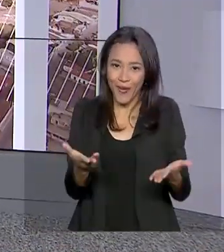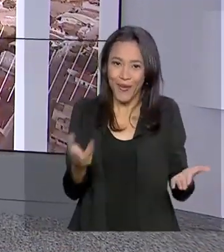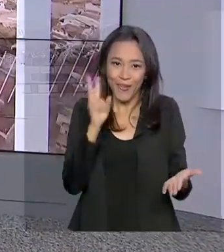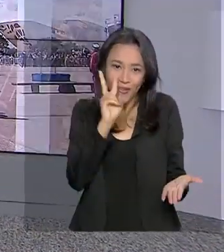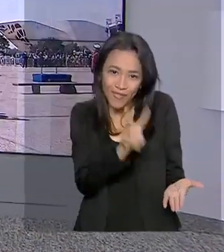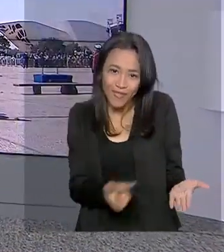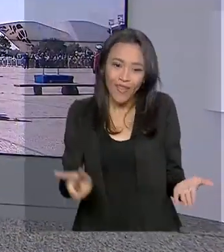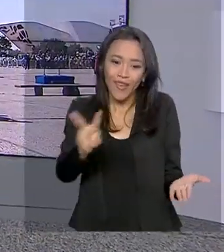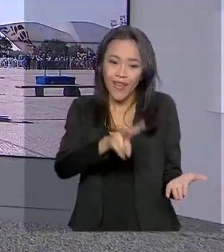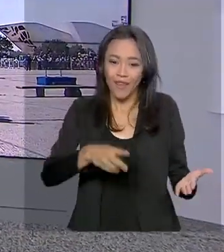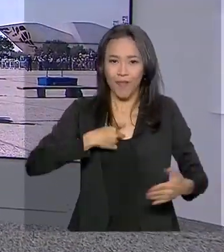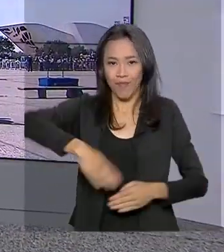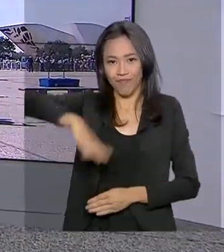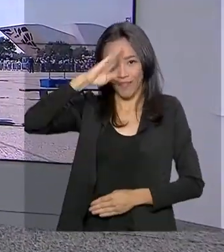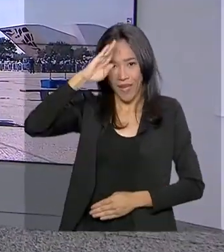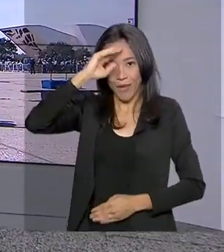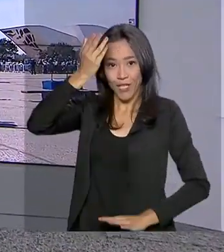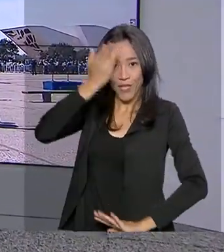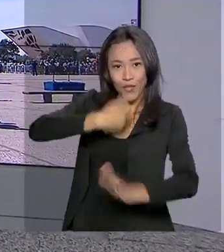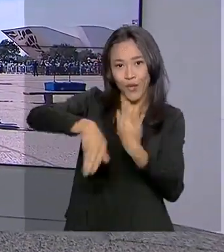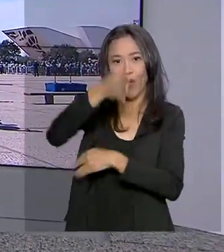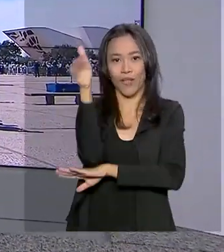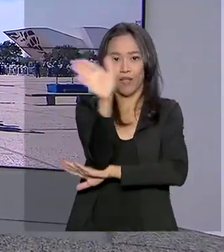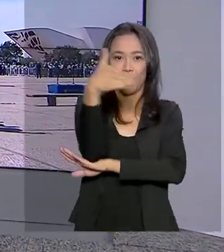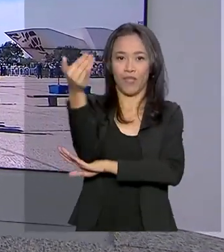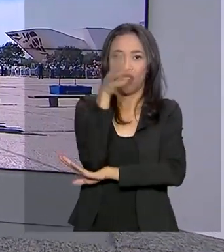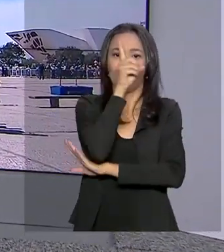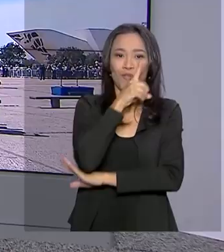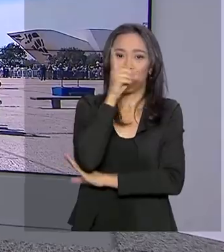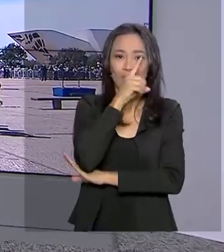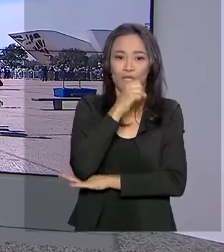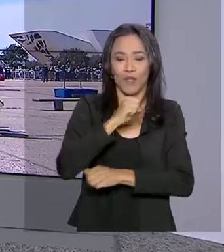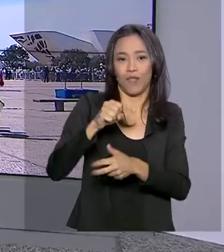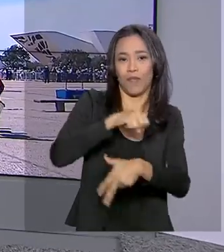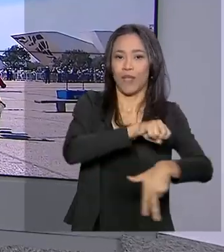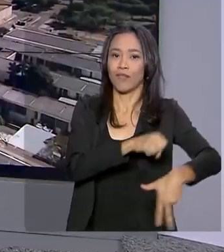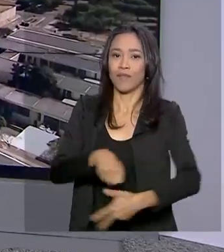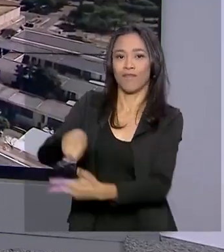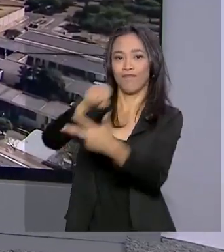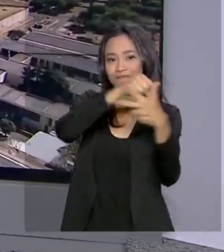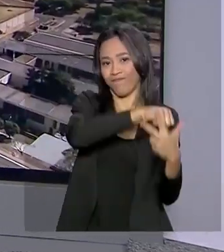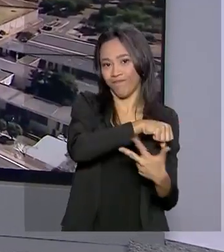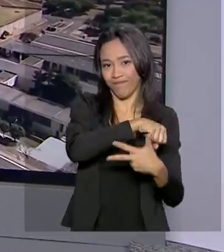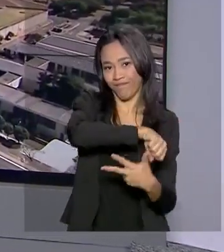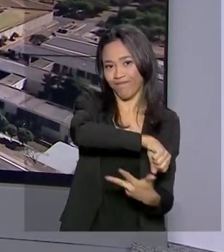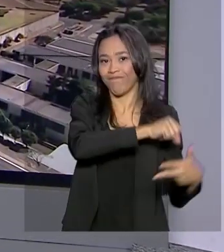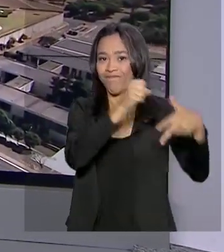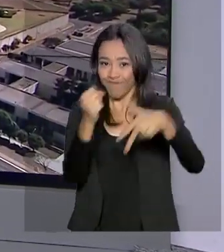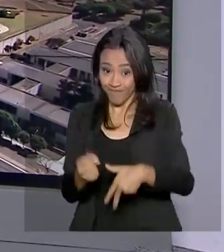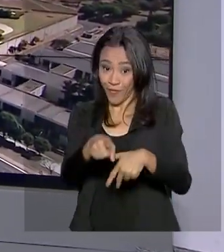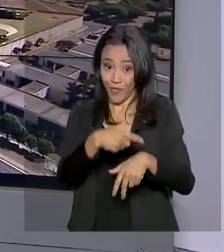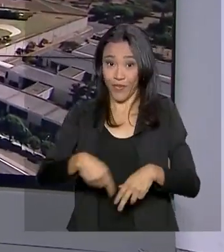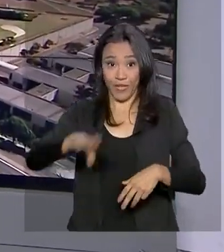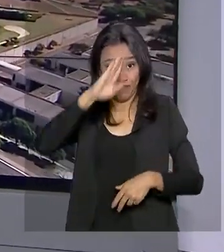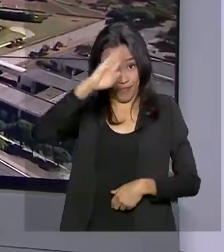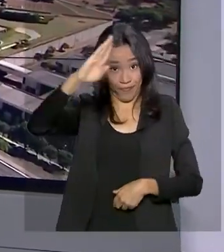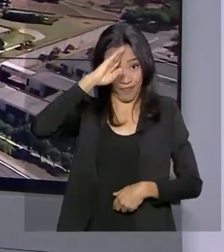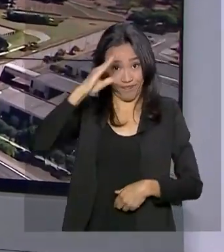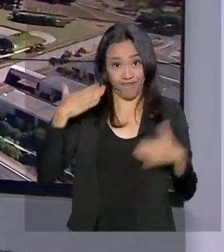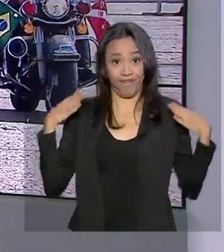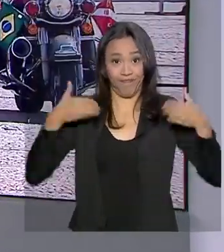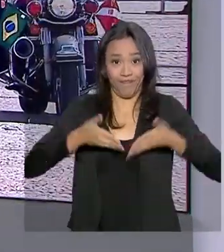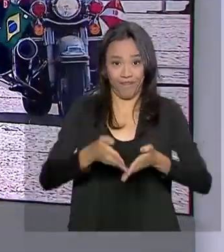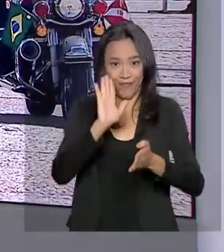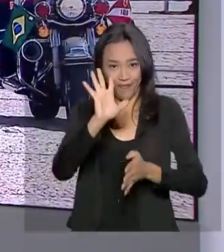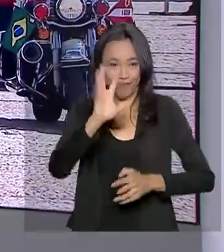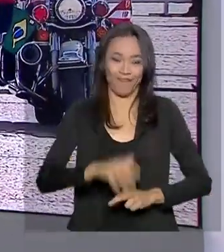imagens da cerimônia da troca da bandeira deste domingo na Praça dos Três Poderes em Brasília. O evento foi comandado pela Marinha do Brasil. Tchau,